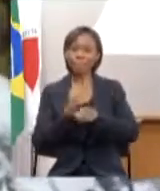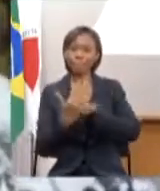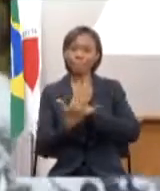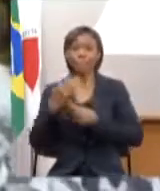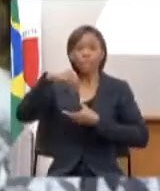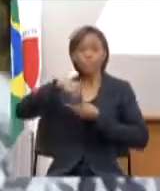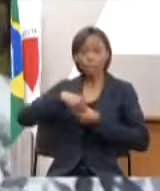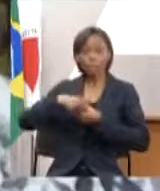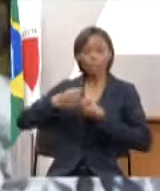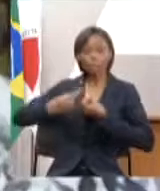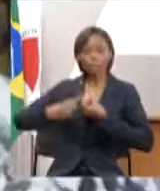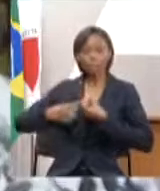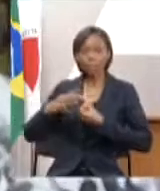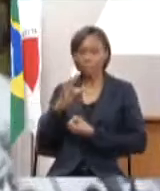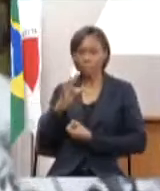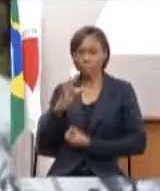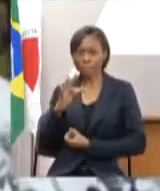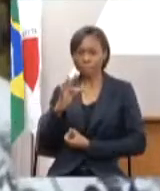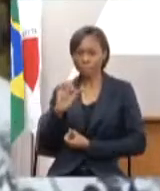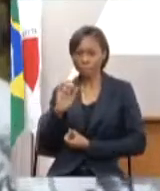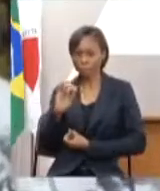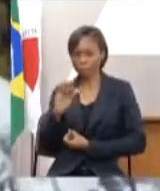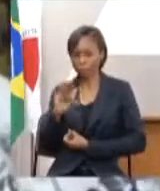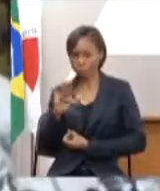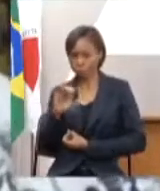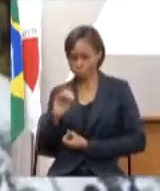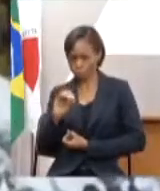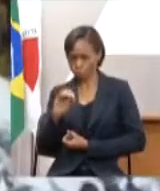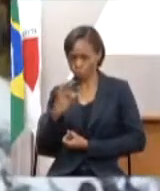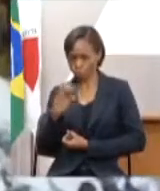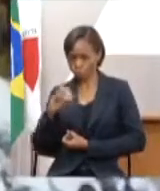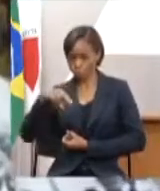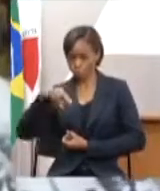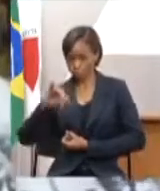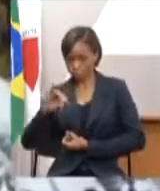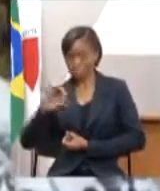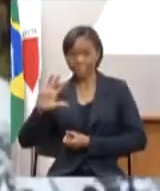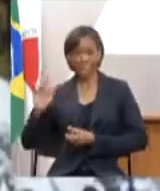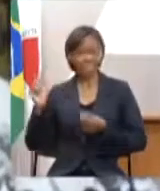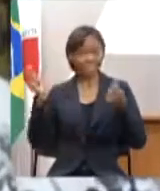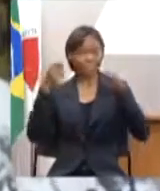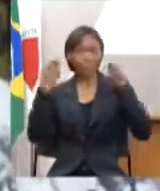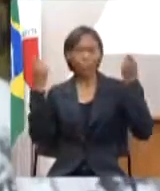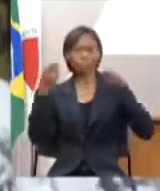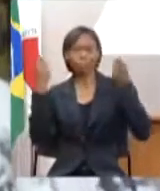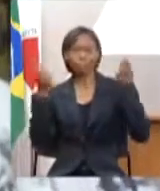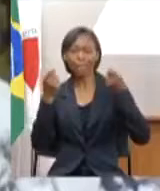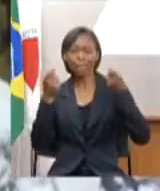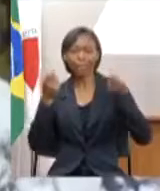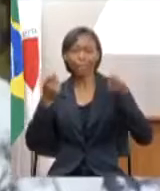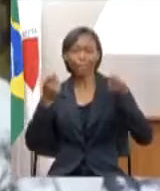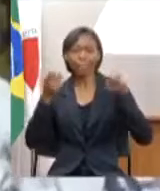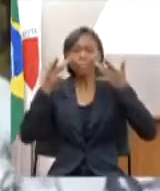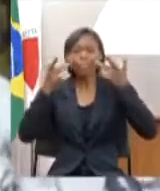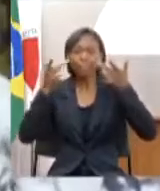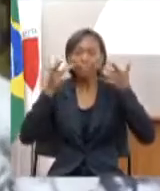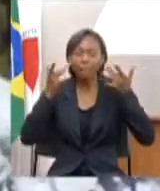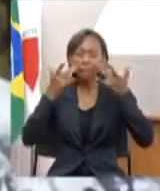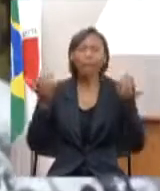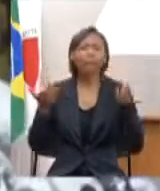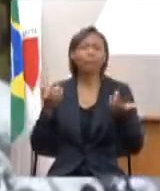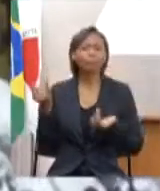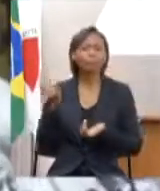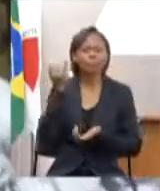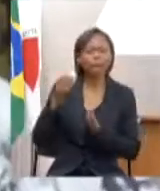que está na sua nona edição é um festival que movimenta não só a região do Vale do